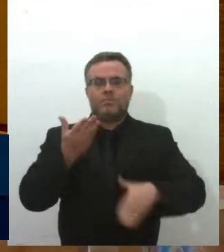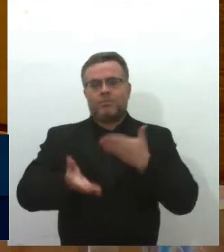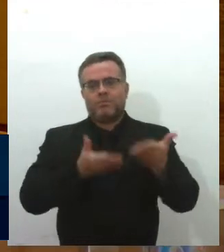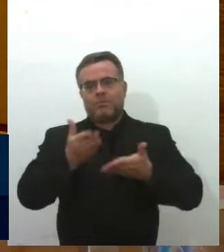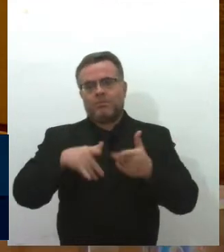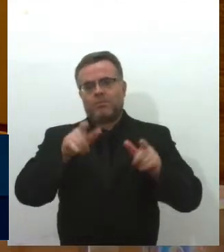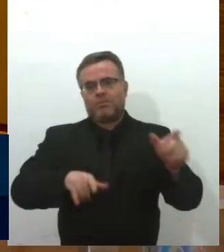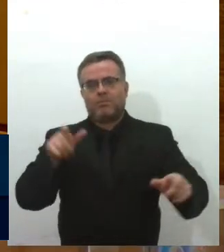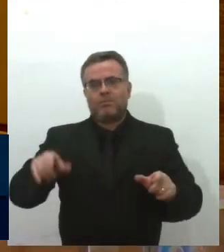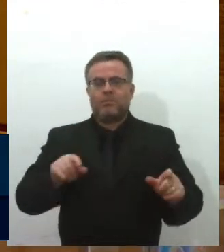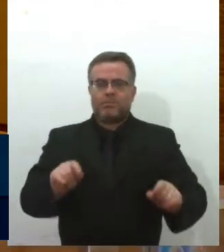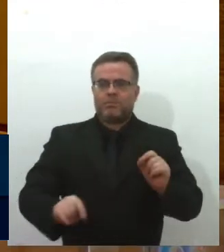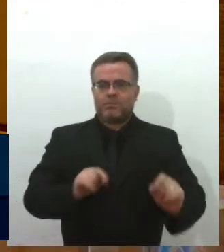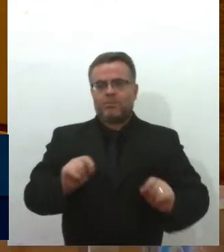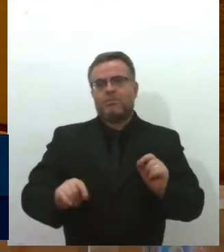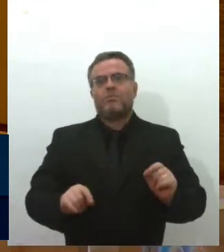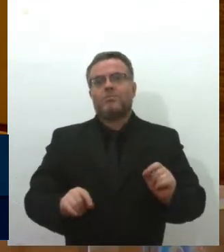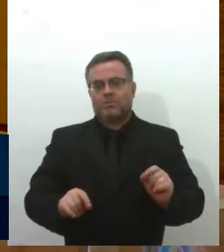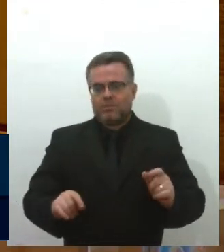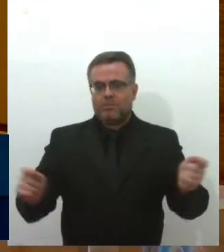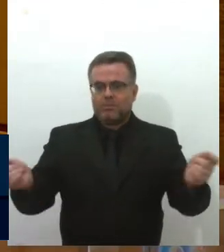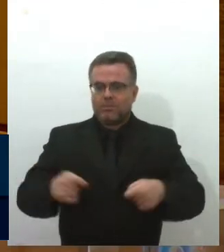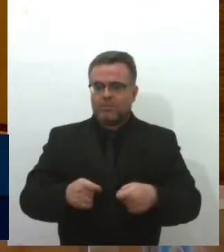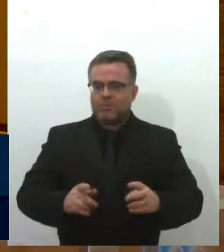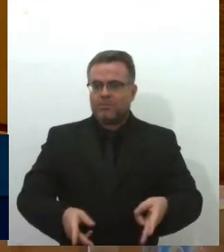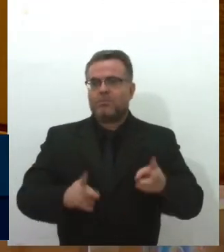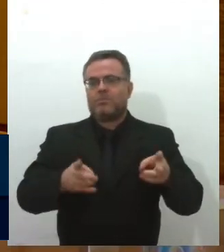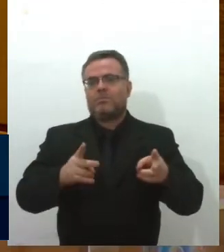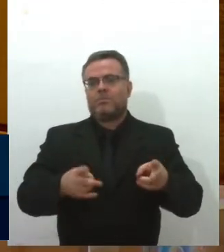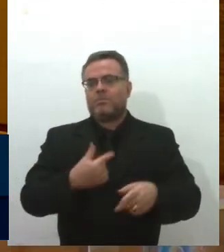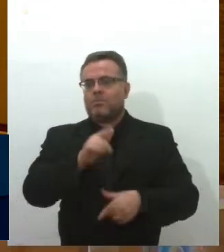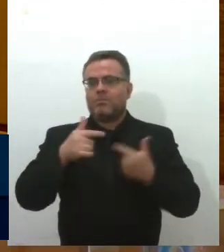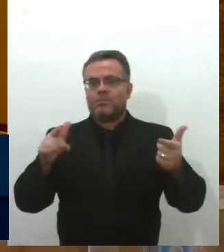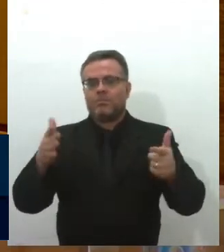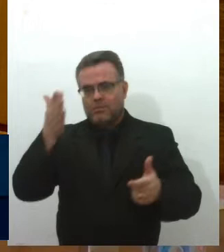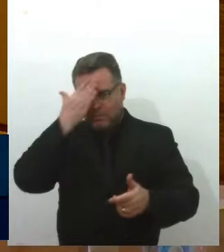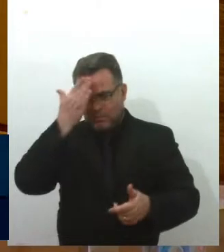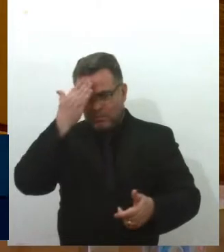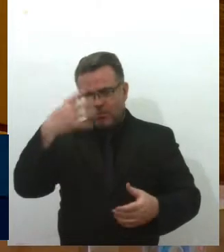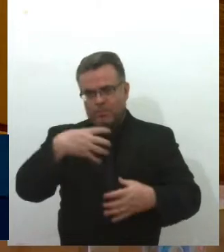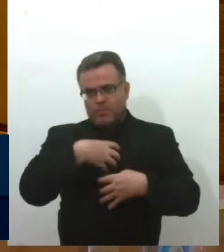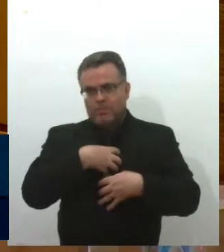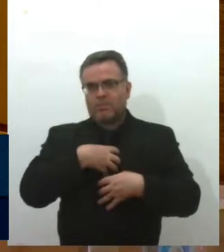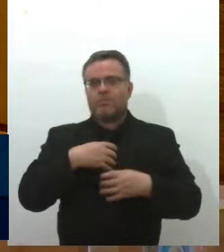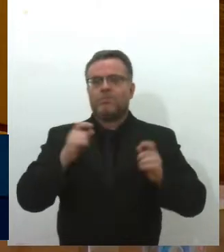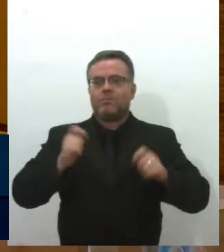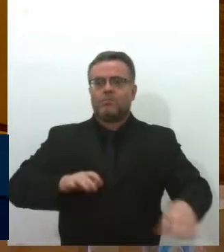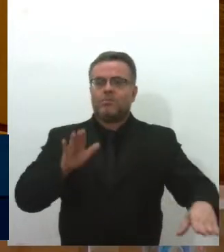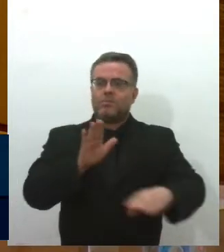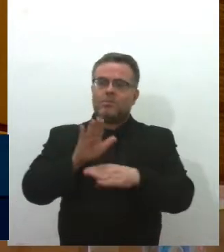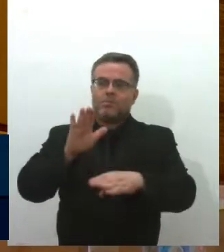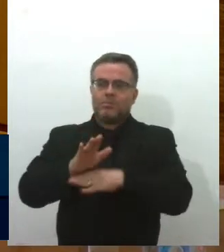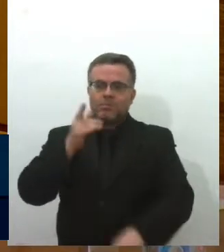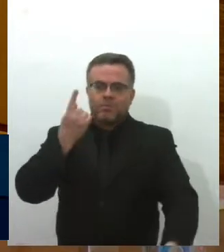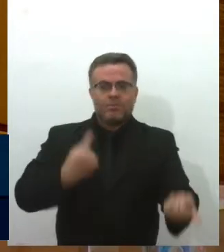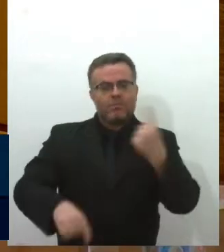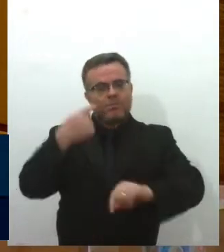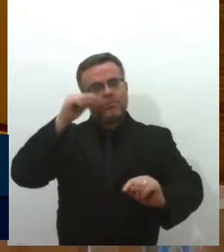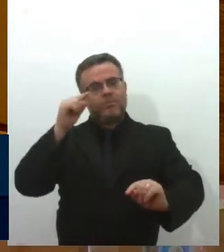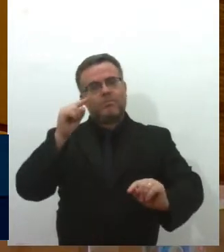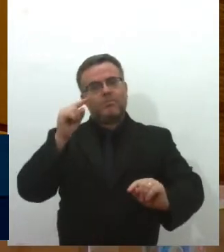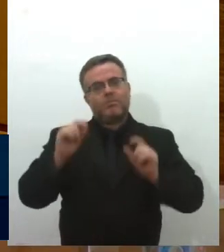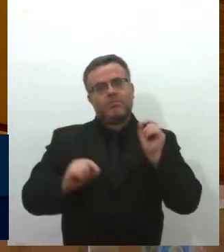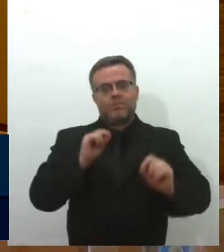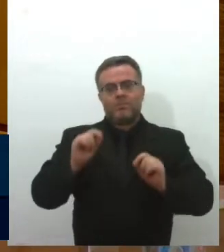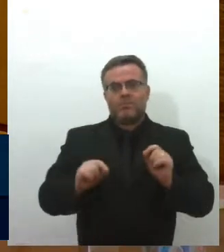daquele que, da dor que o outro está sentindo, ajudar nessa recuperação. E aí,